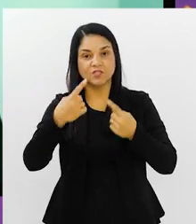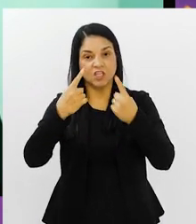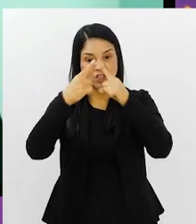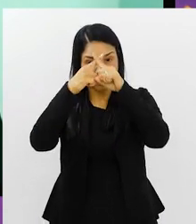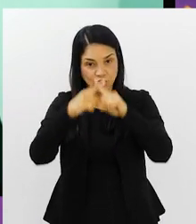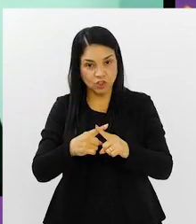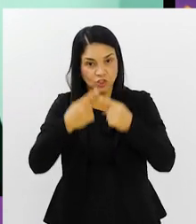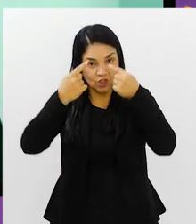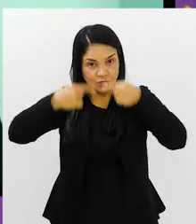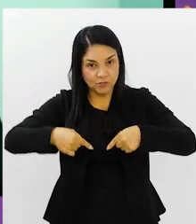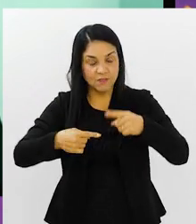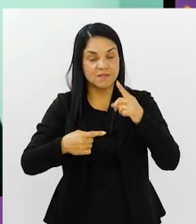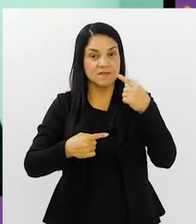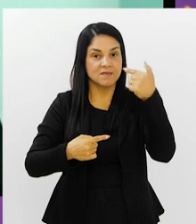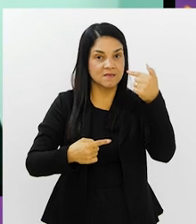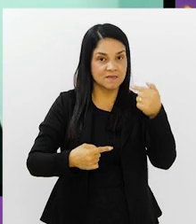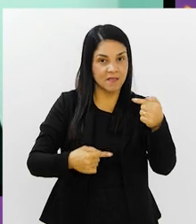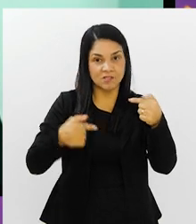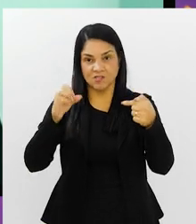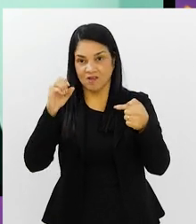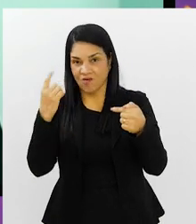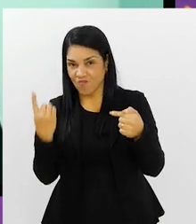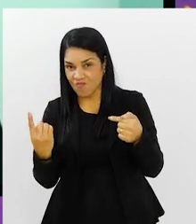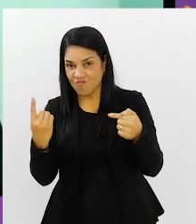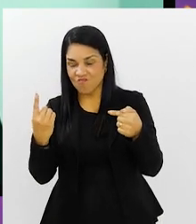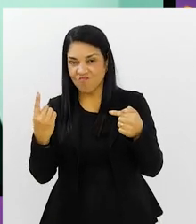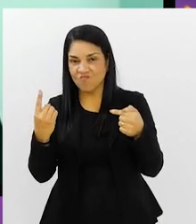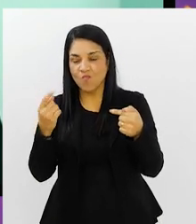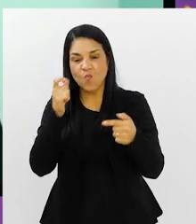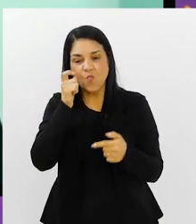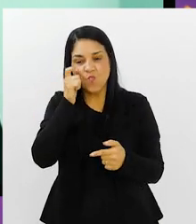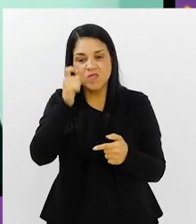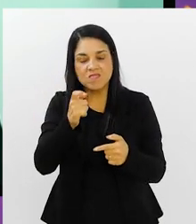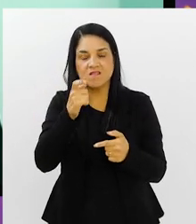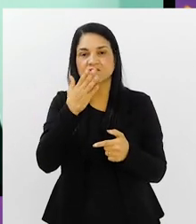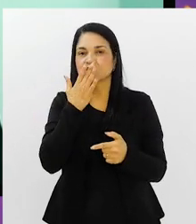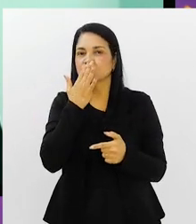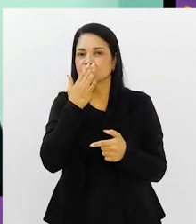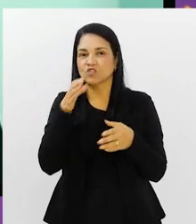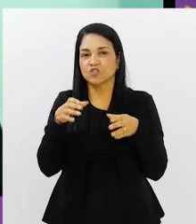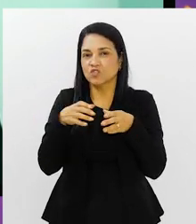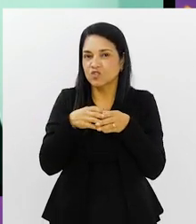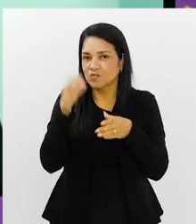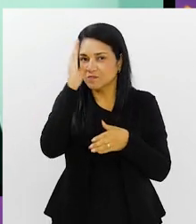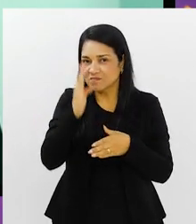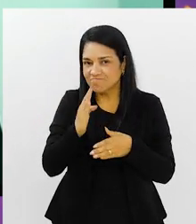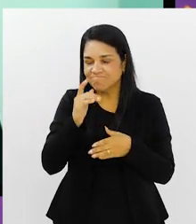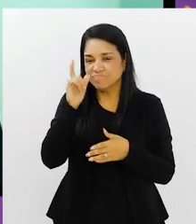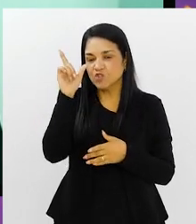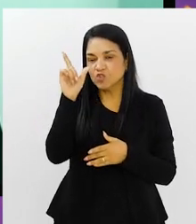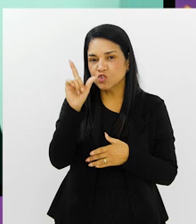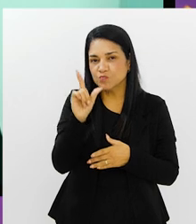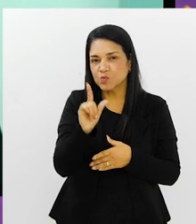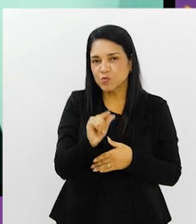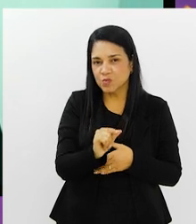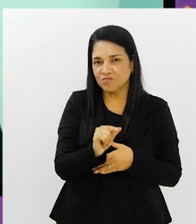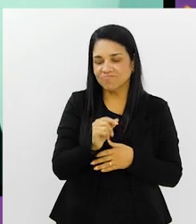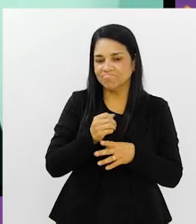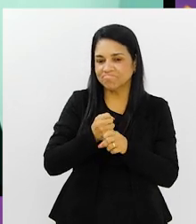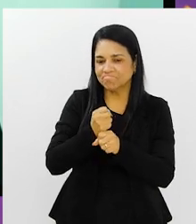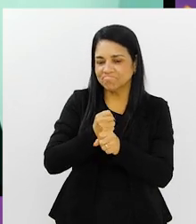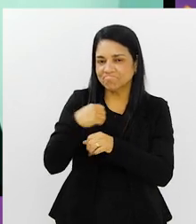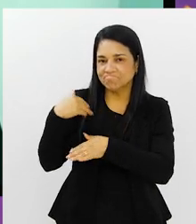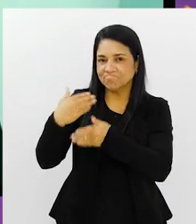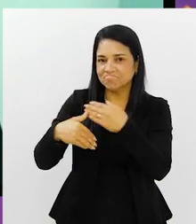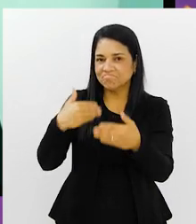interesse da população na nossa seleção foi diminuindo ao passar dos anos. Como nenhuma outra grande conquista